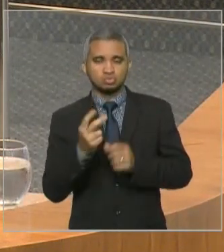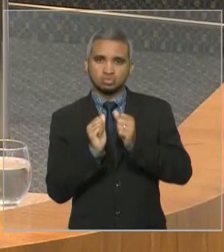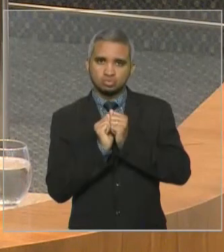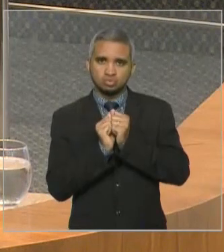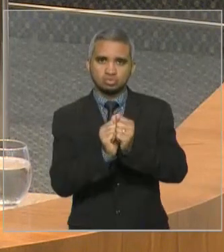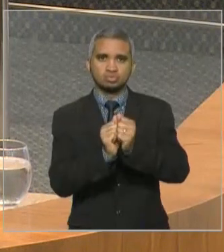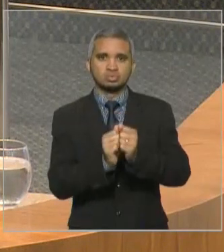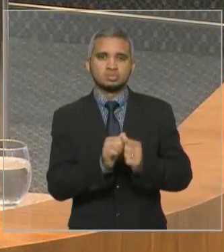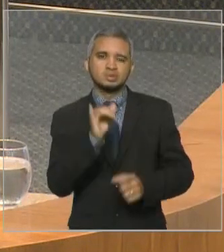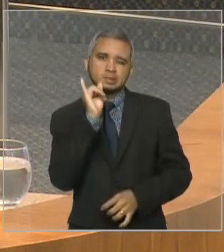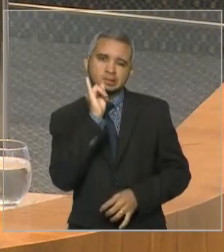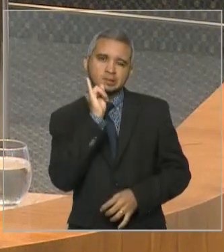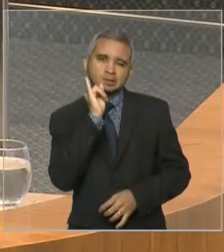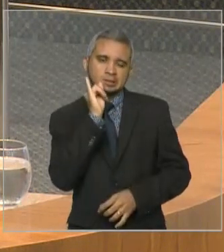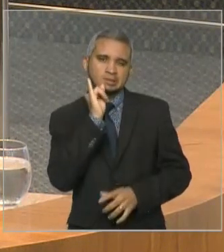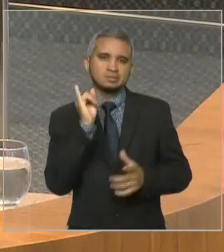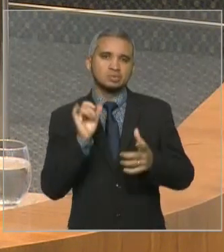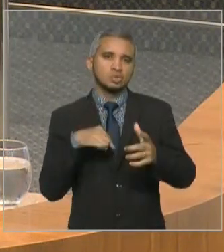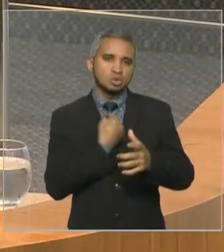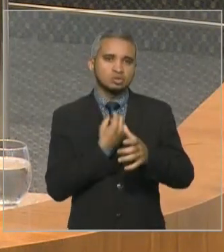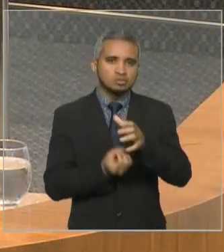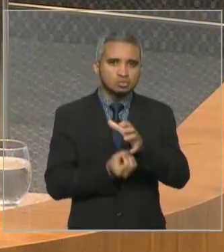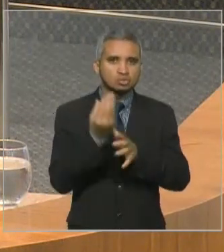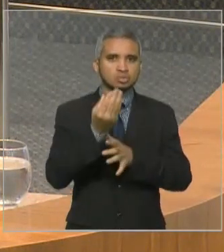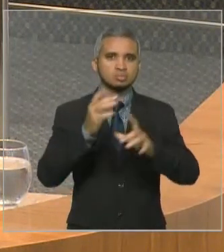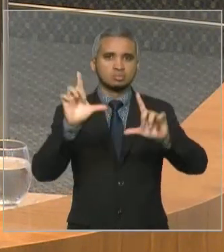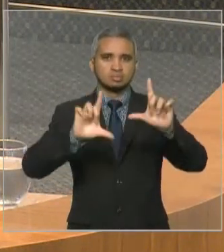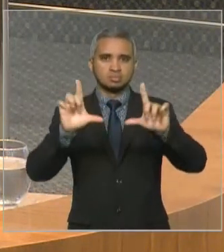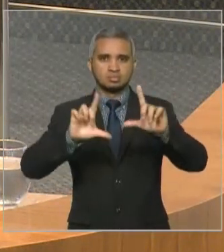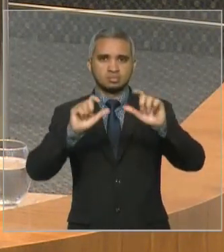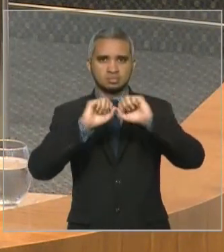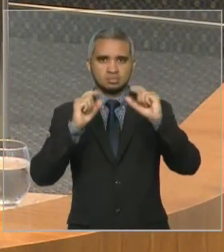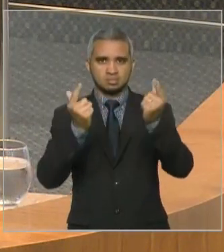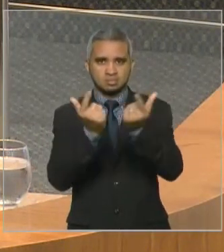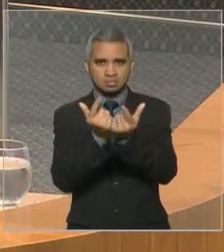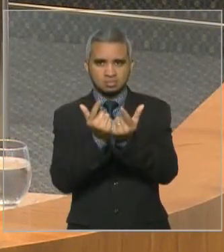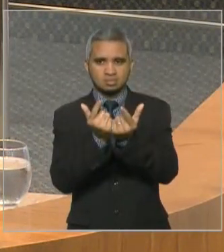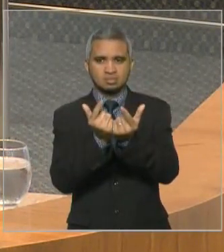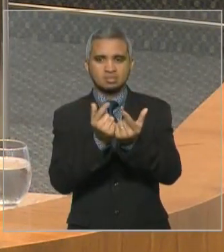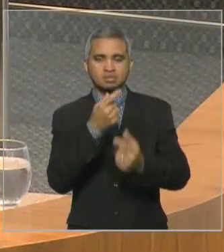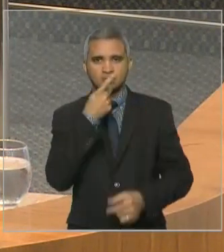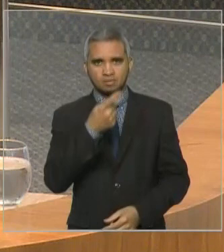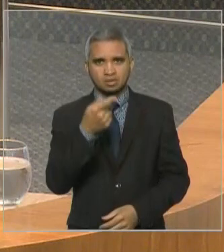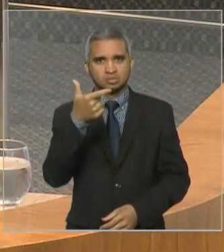por exemplo, a TV Assembleia, que aqui está, que eu tenho a oportunidade de voltar a falar.